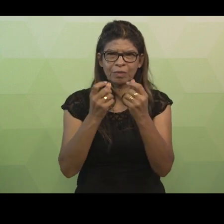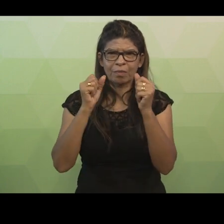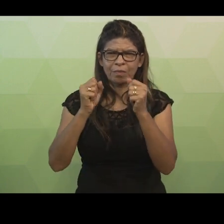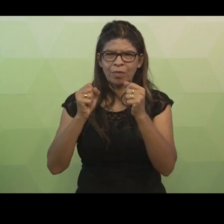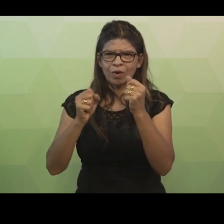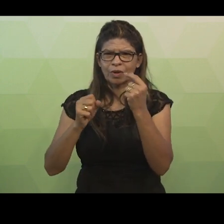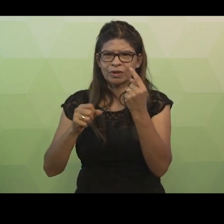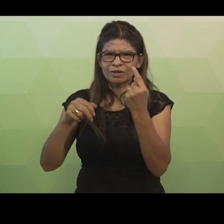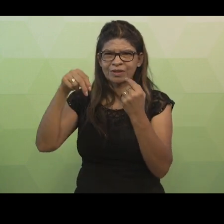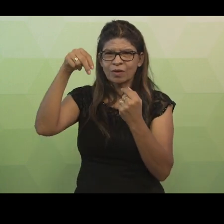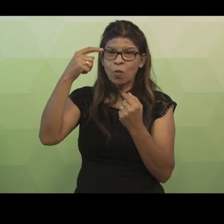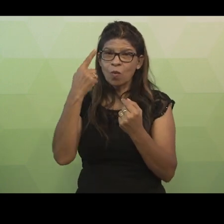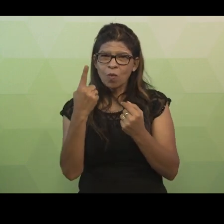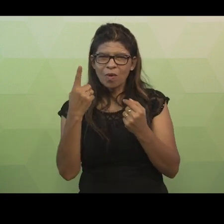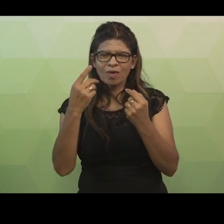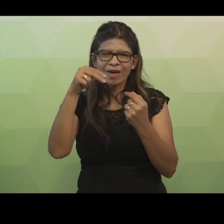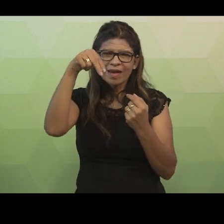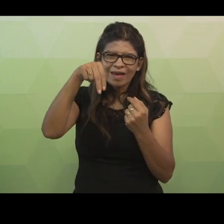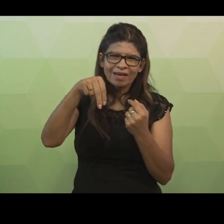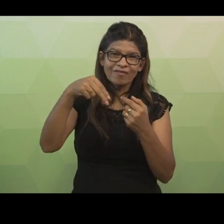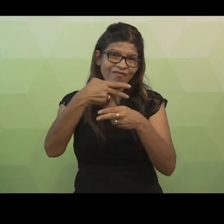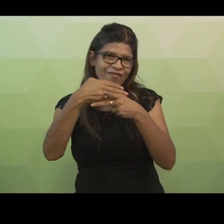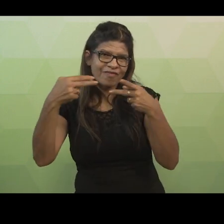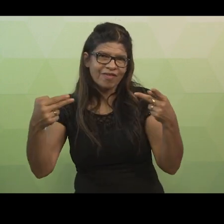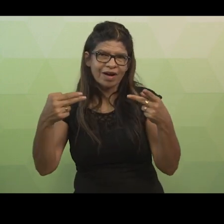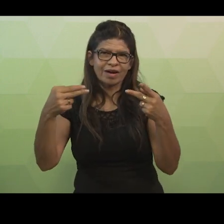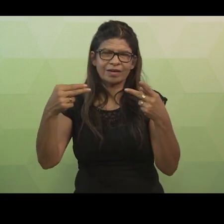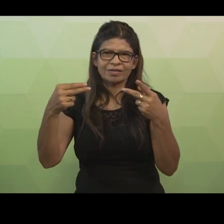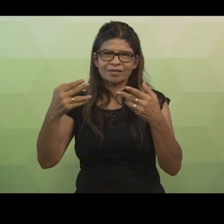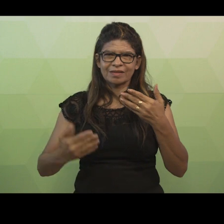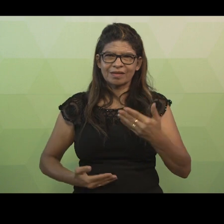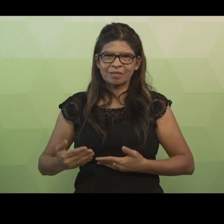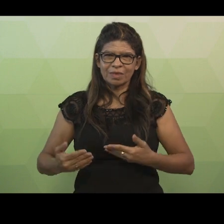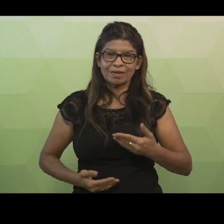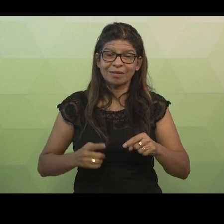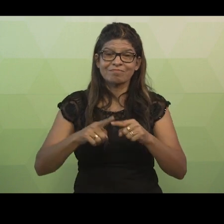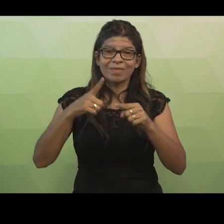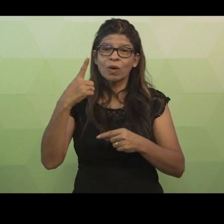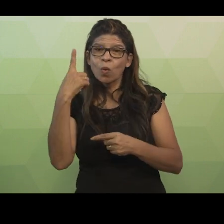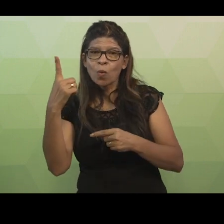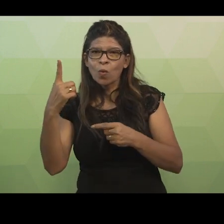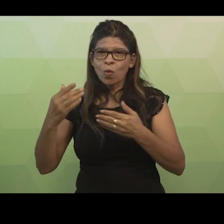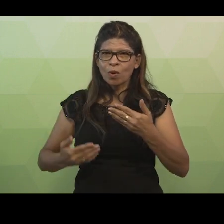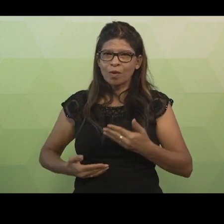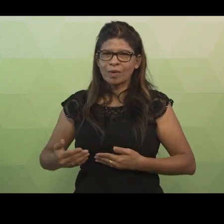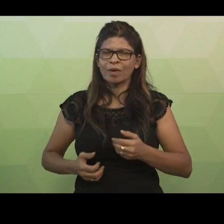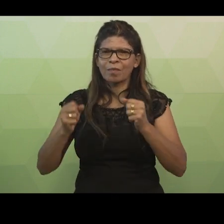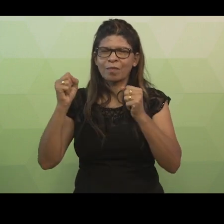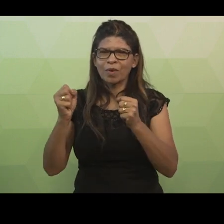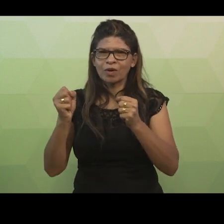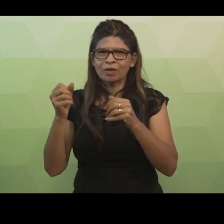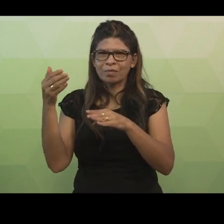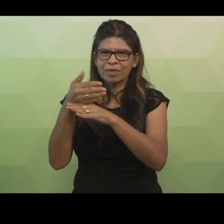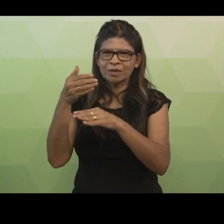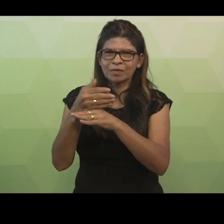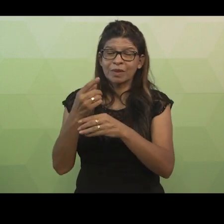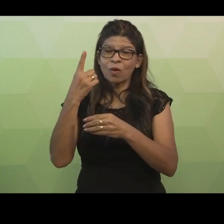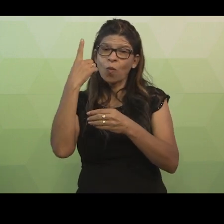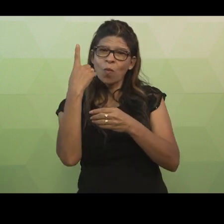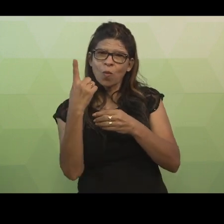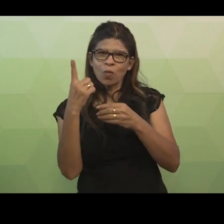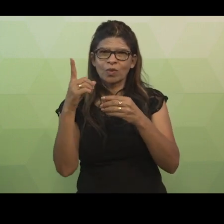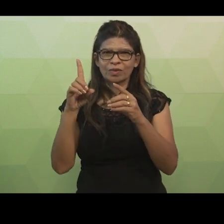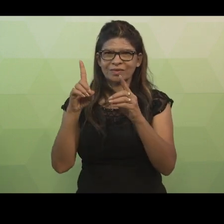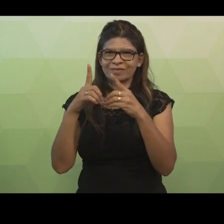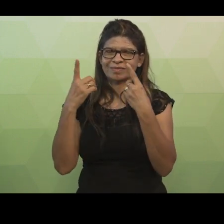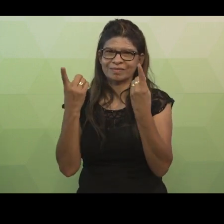empregados, mas cada empregado será alocado por apenas um único departamento. Não é possível que um empregado pertença